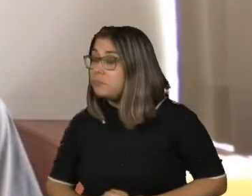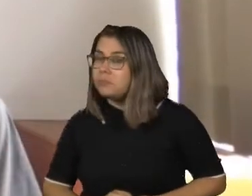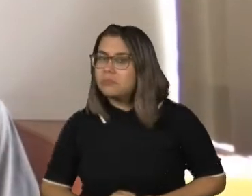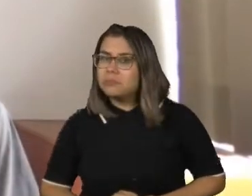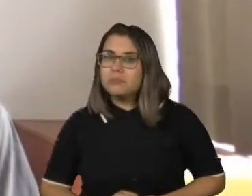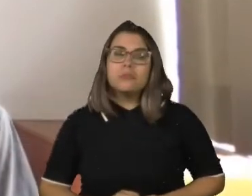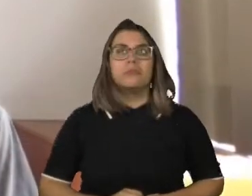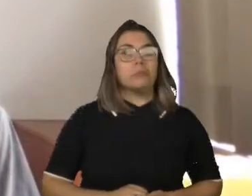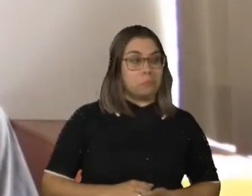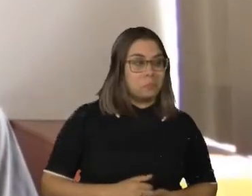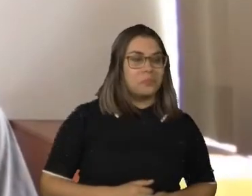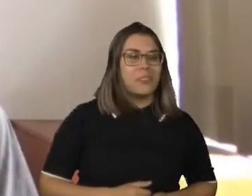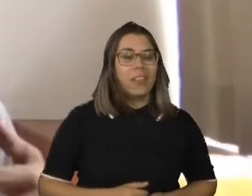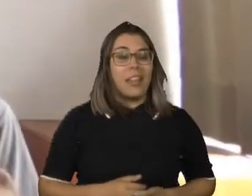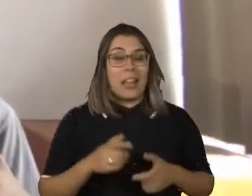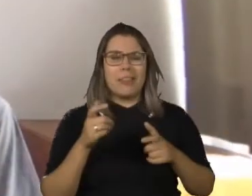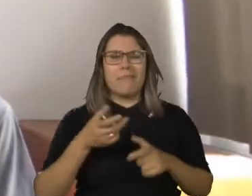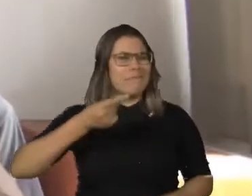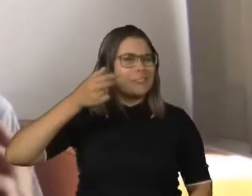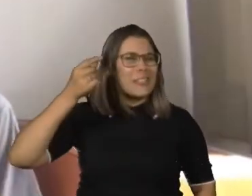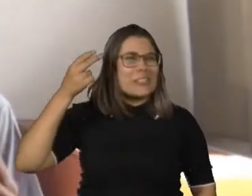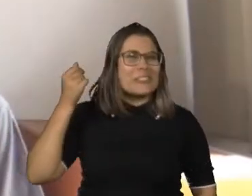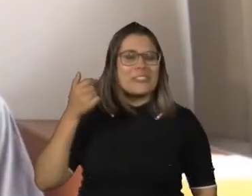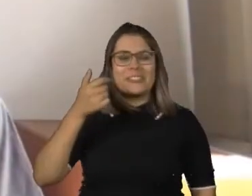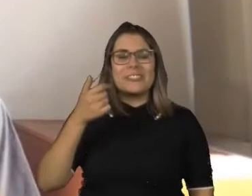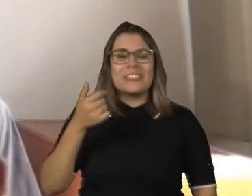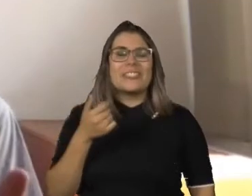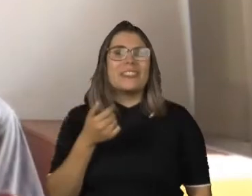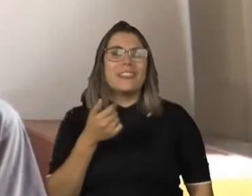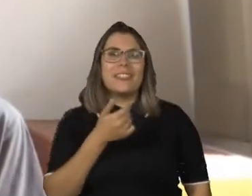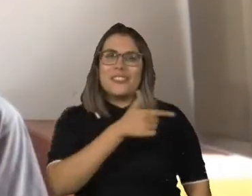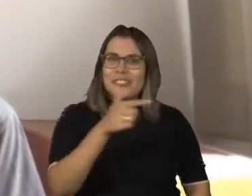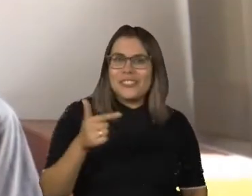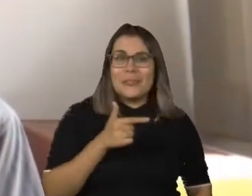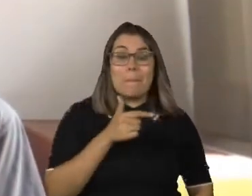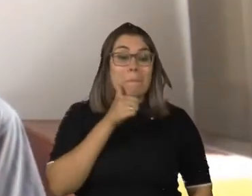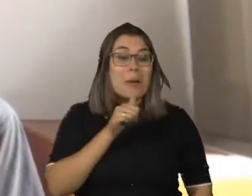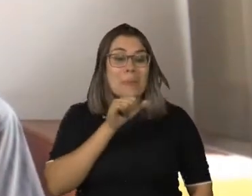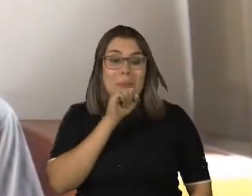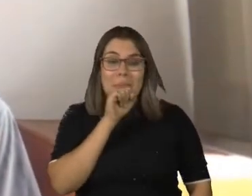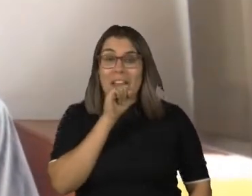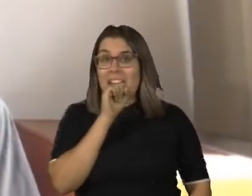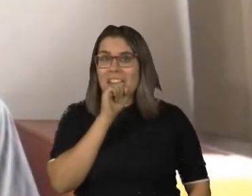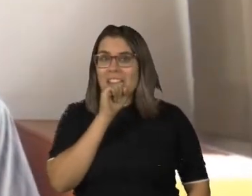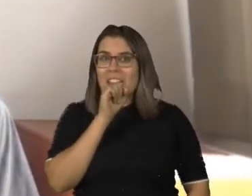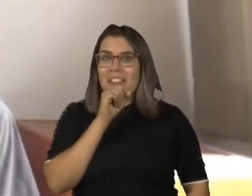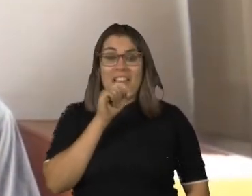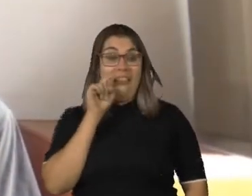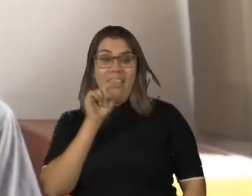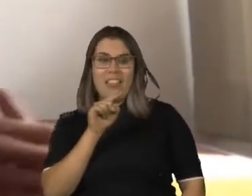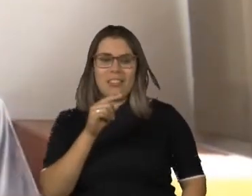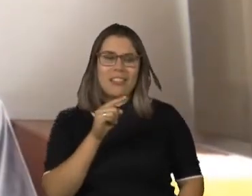saber, ali numa época em que a palavra capacitismo nem existia, a minha mãe foi a anticapacitista raiz.